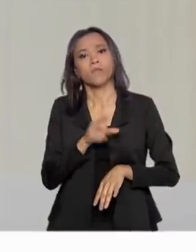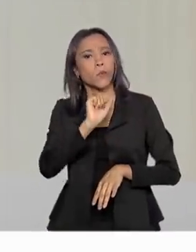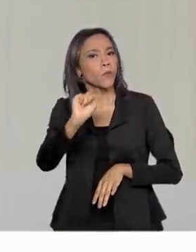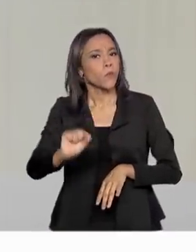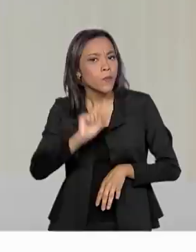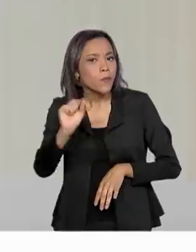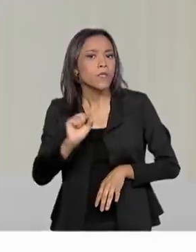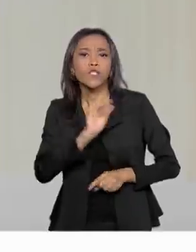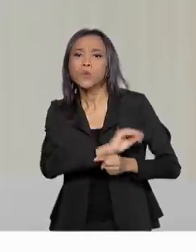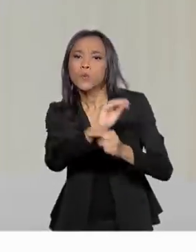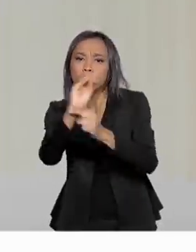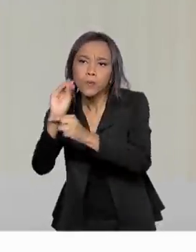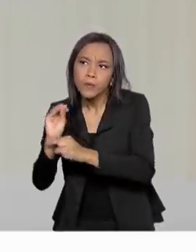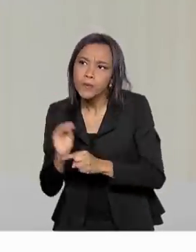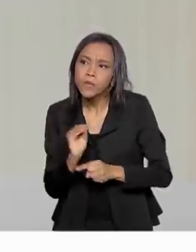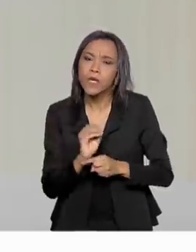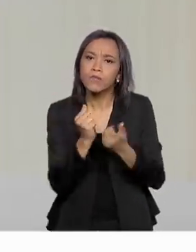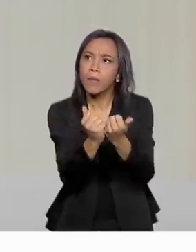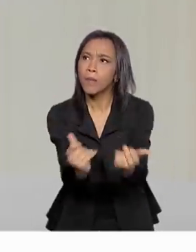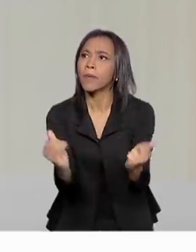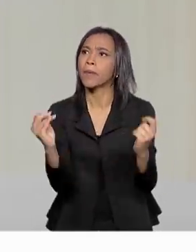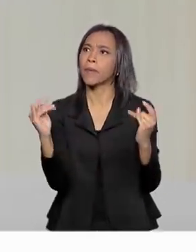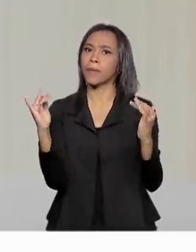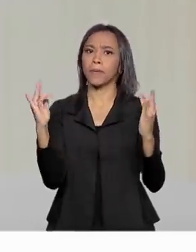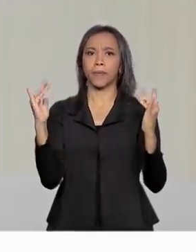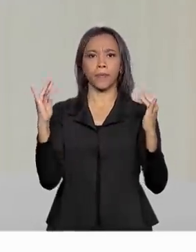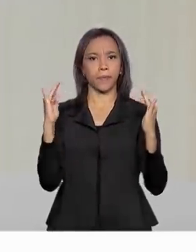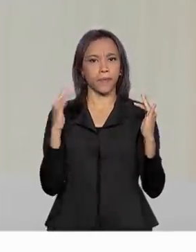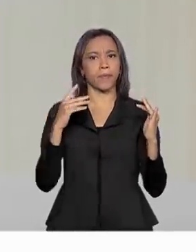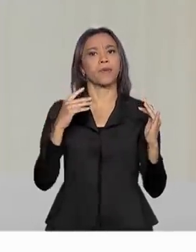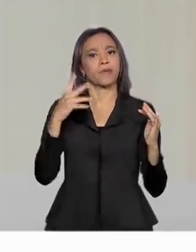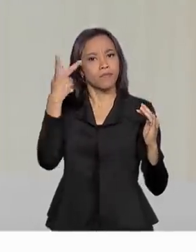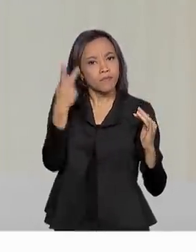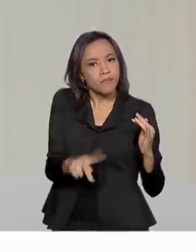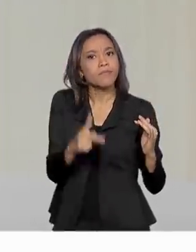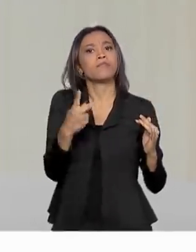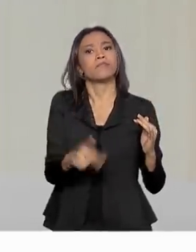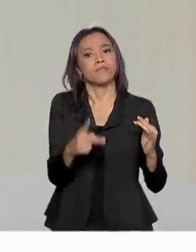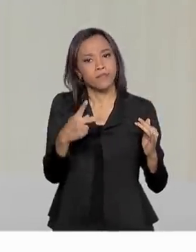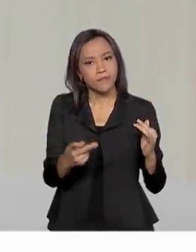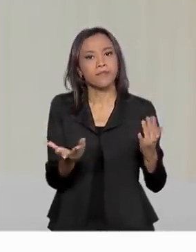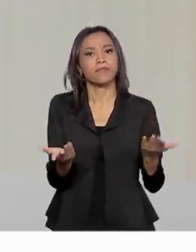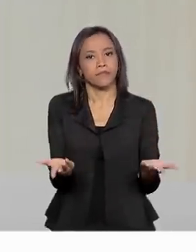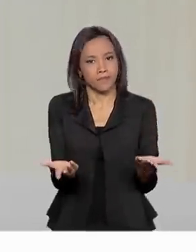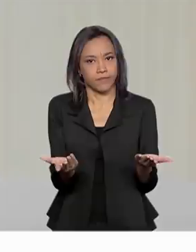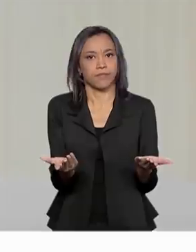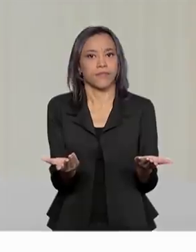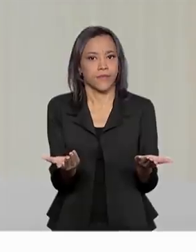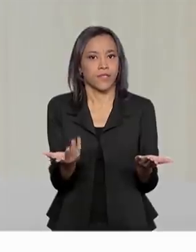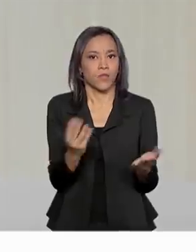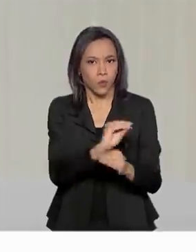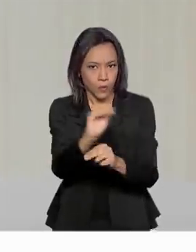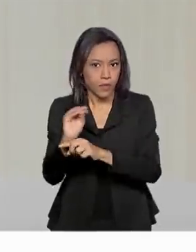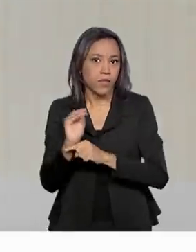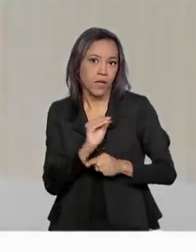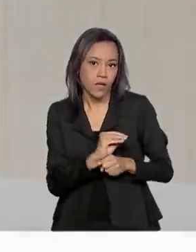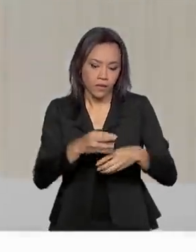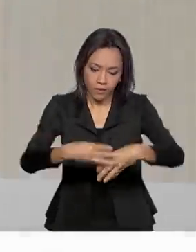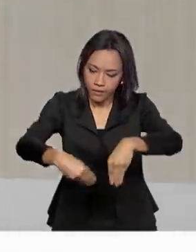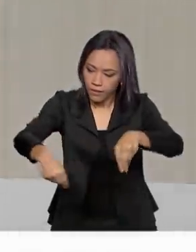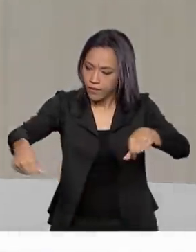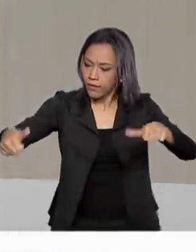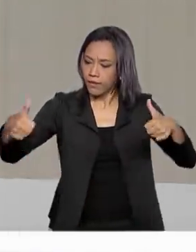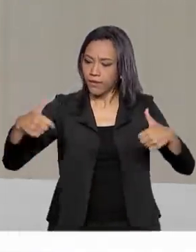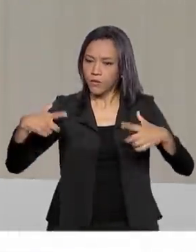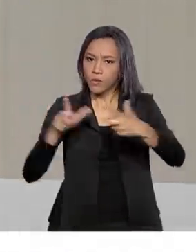questão da preservação do meio ambiente, da questão da preservação da terra, das